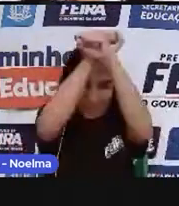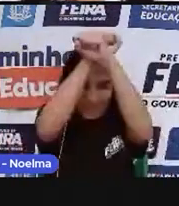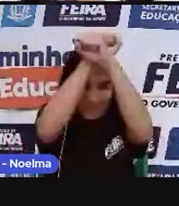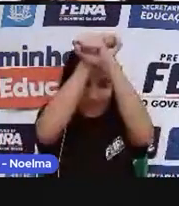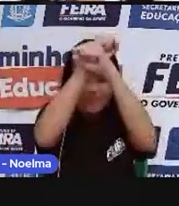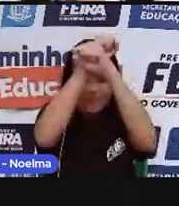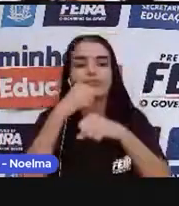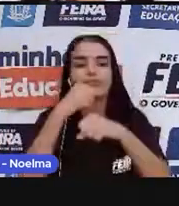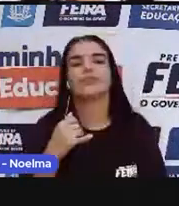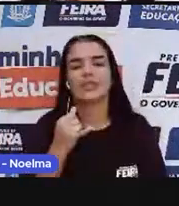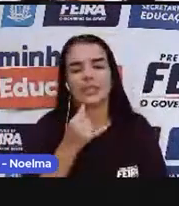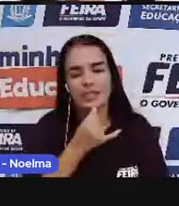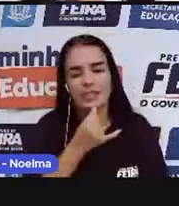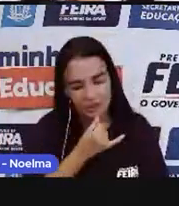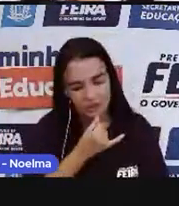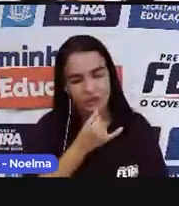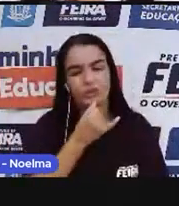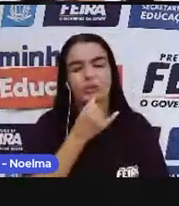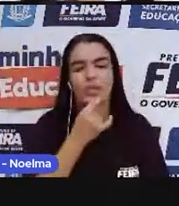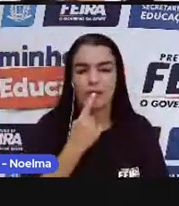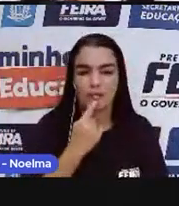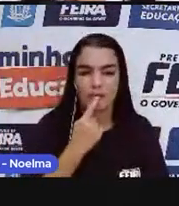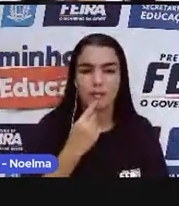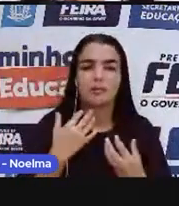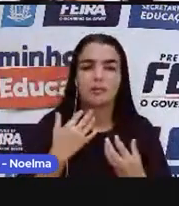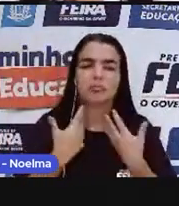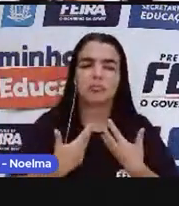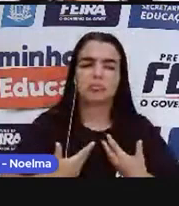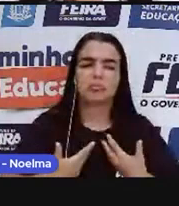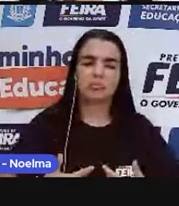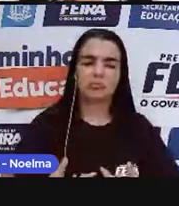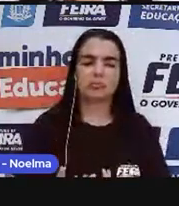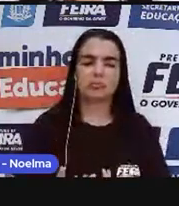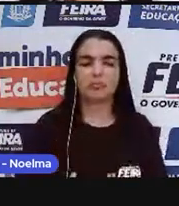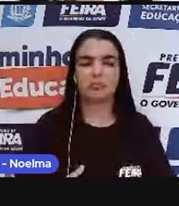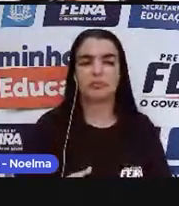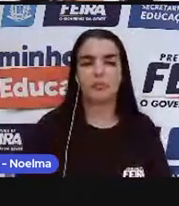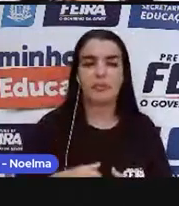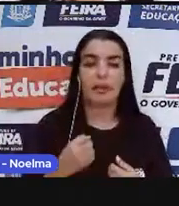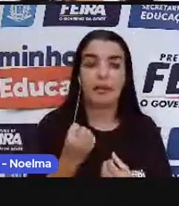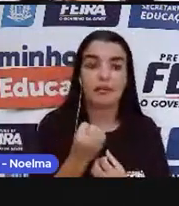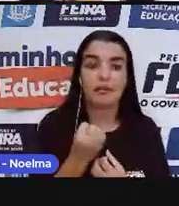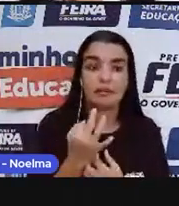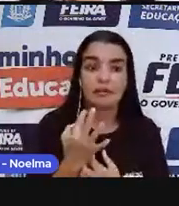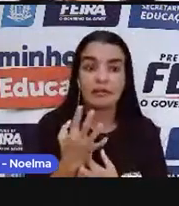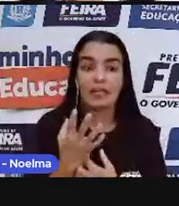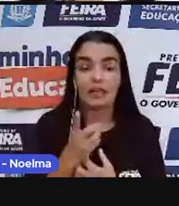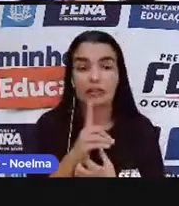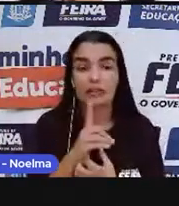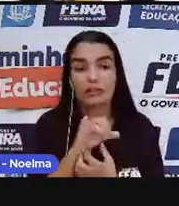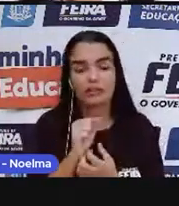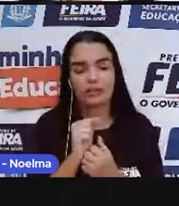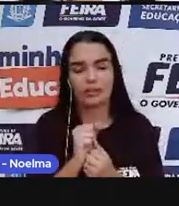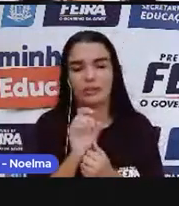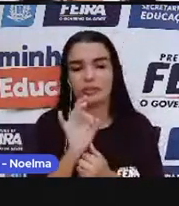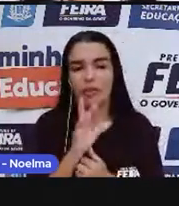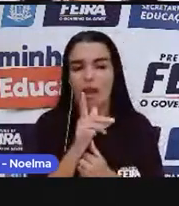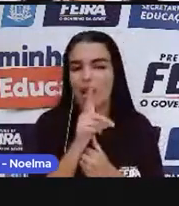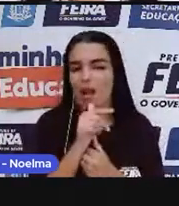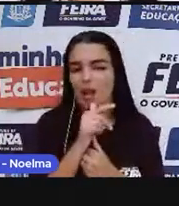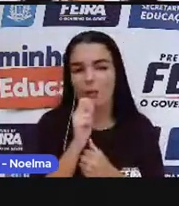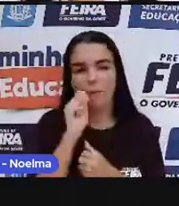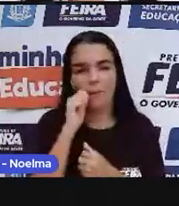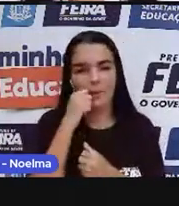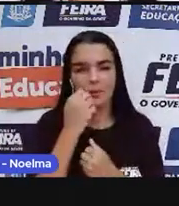chicoteados até sangrar, e muitas vezes eles permaneciam ali amarrados durante dias a pão e água,